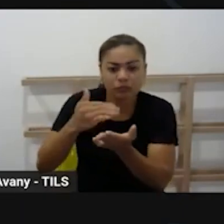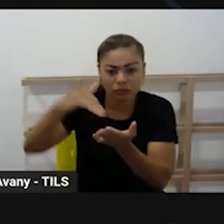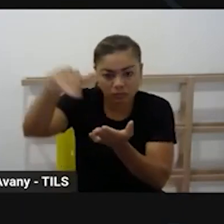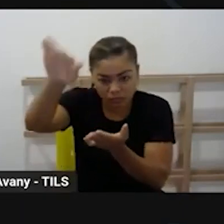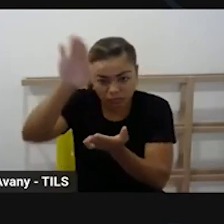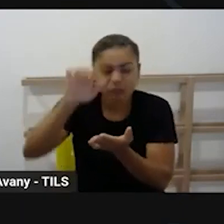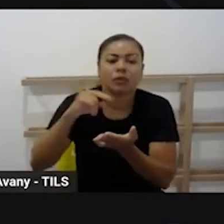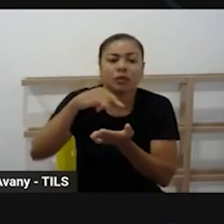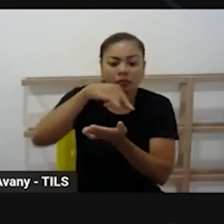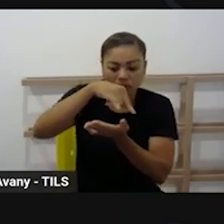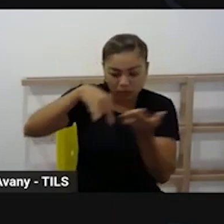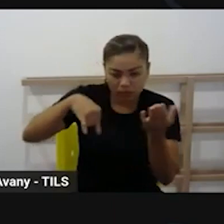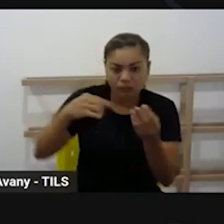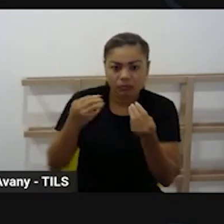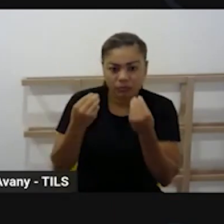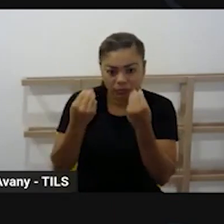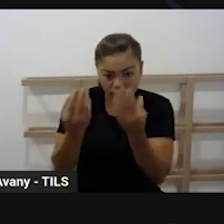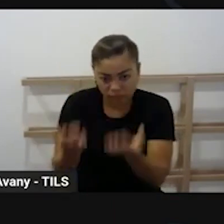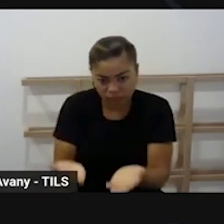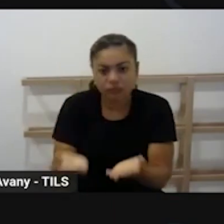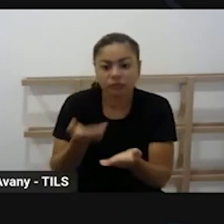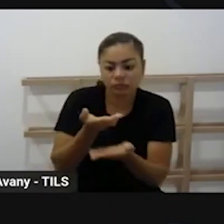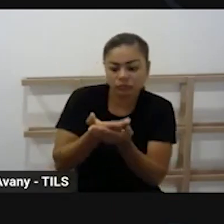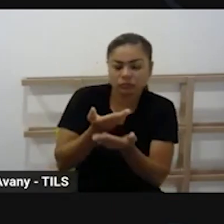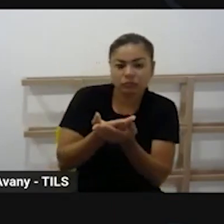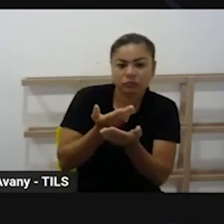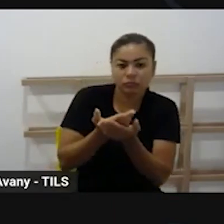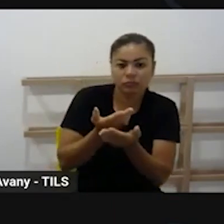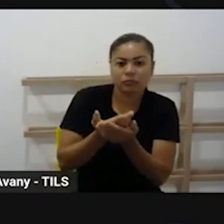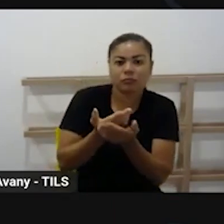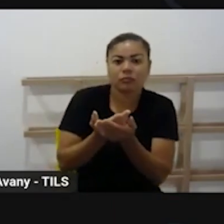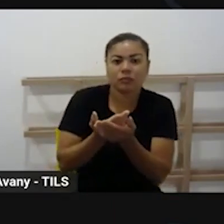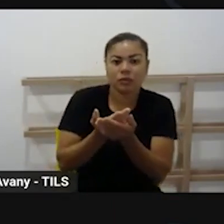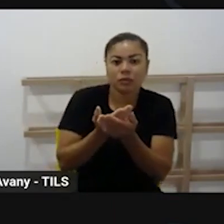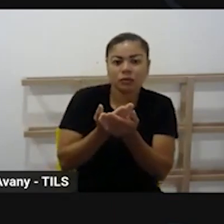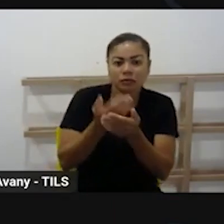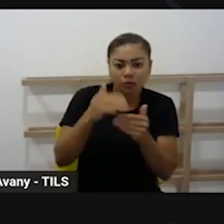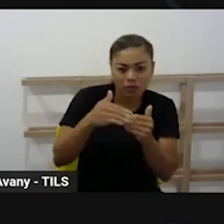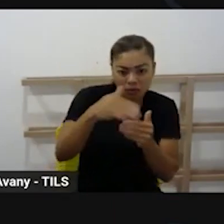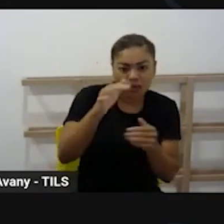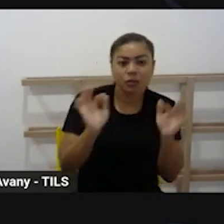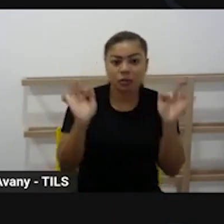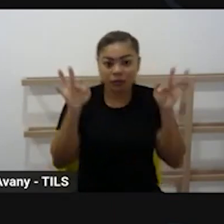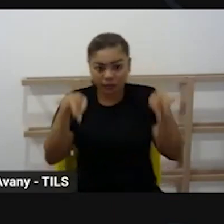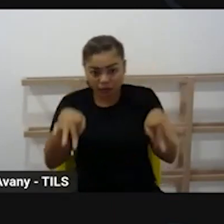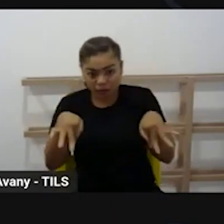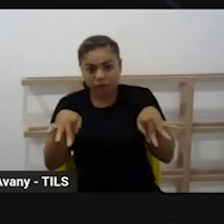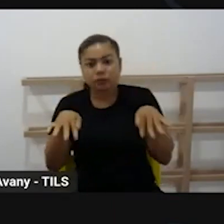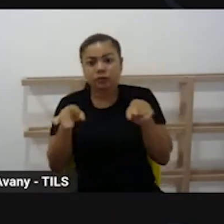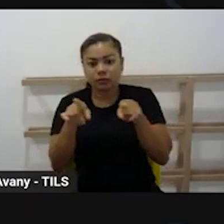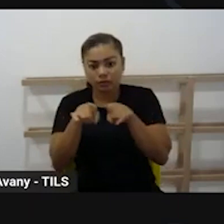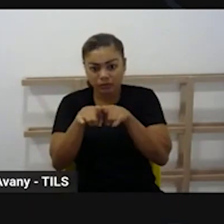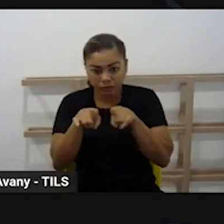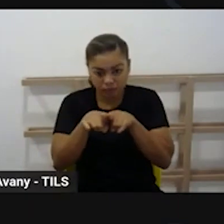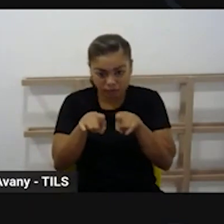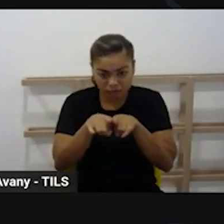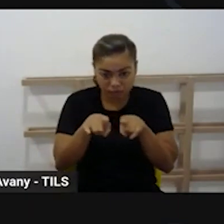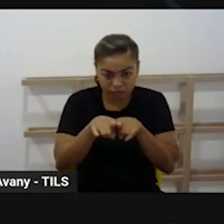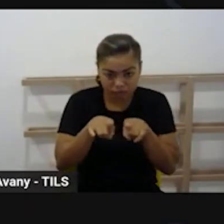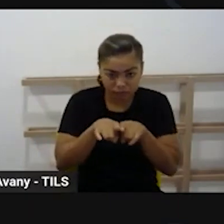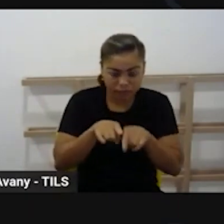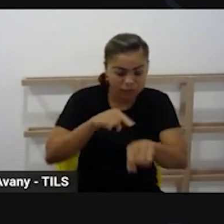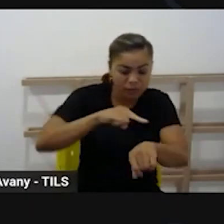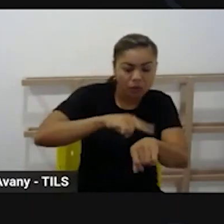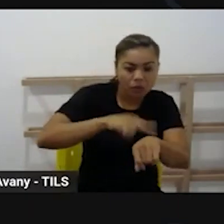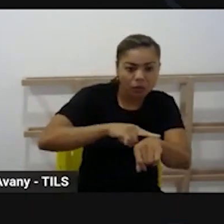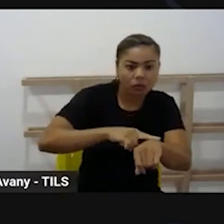iniciais com ensino os anos finais o ensino fundamental anos finais em que os anos finais já tinha essa jornada de trabalho de quatro horas